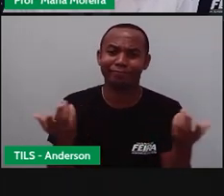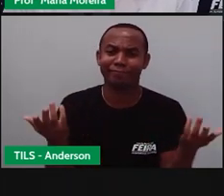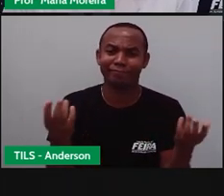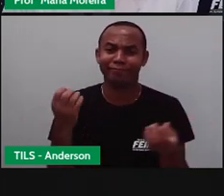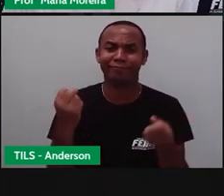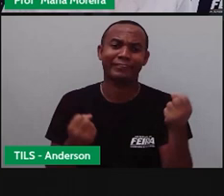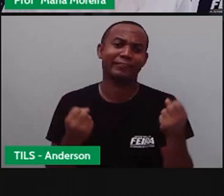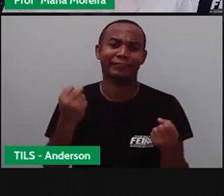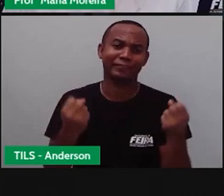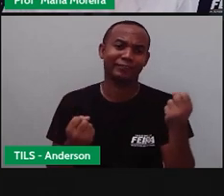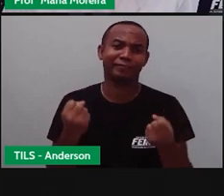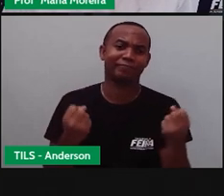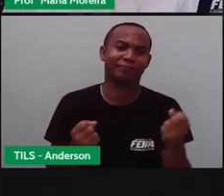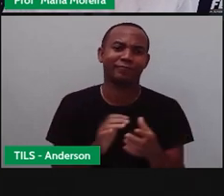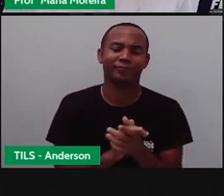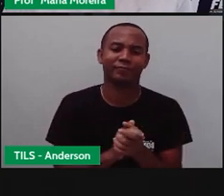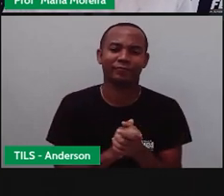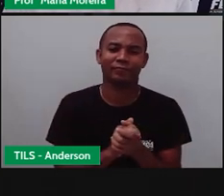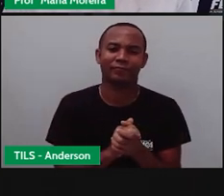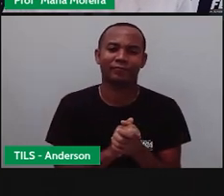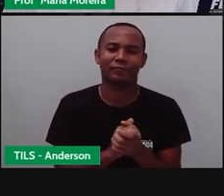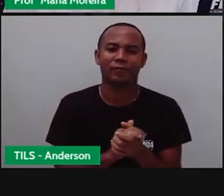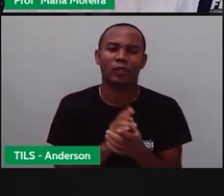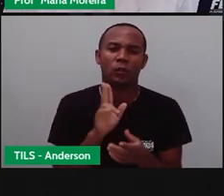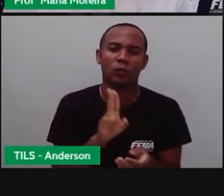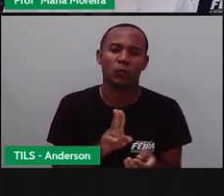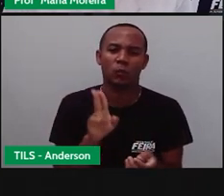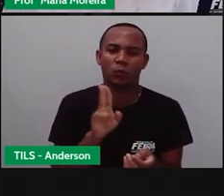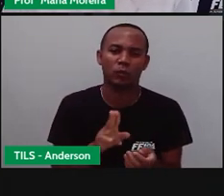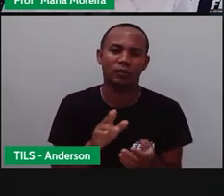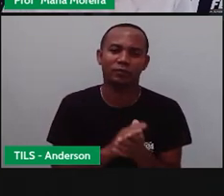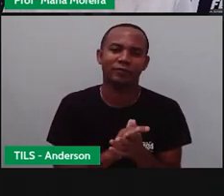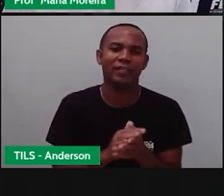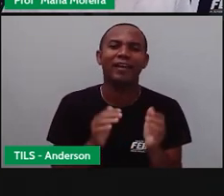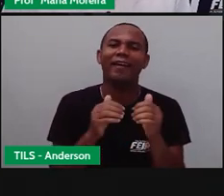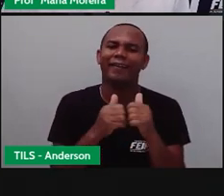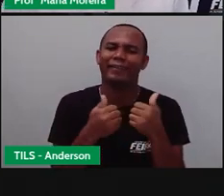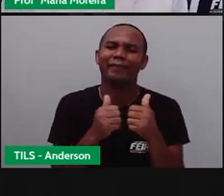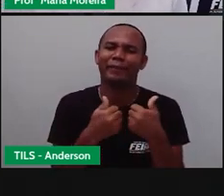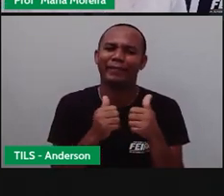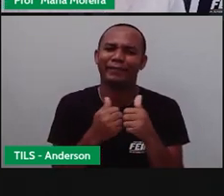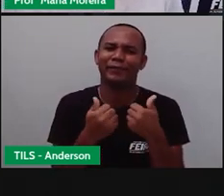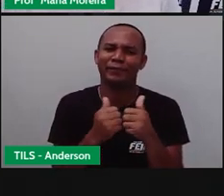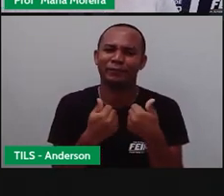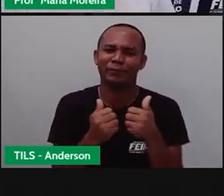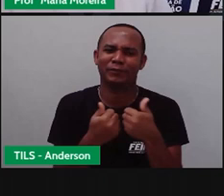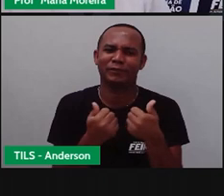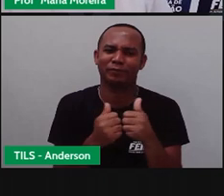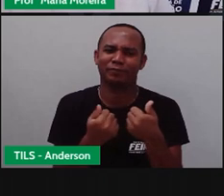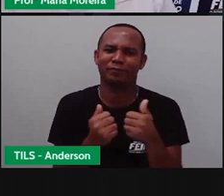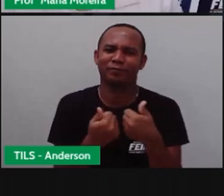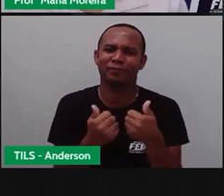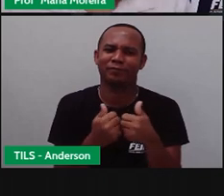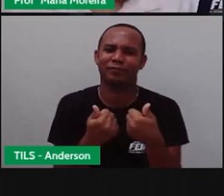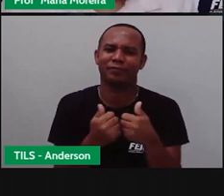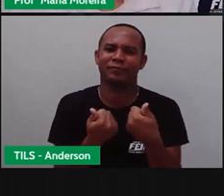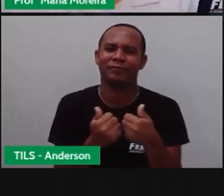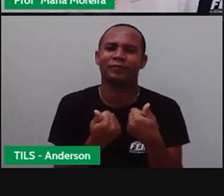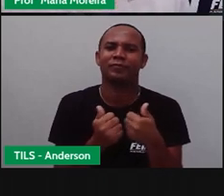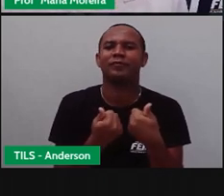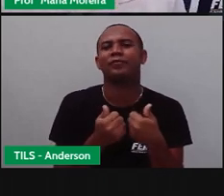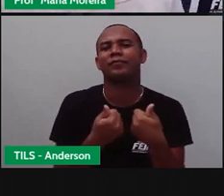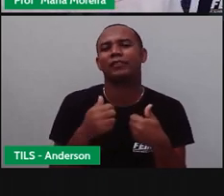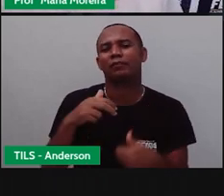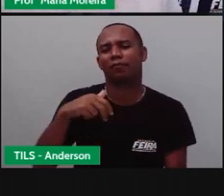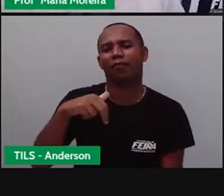Carro, né? Mas eu já andei bastante, eu acho que você também deve ter andado bastante de ônibus. A pé, a já deve ter andado, a gente andou muito aí a pé.